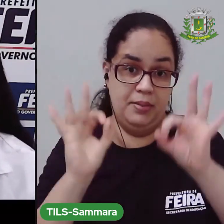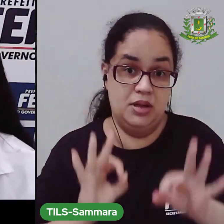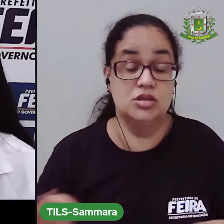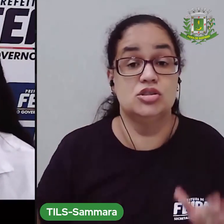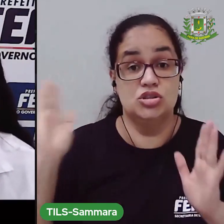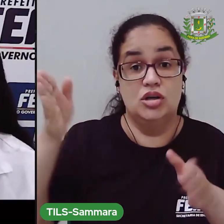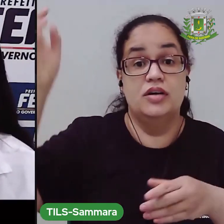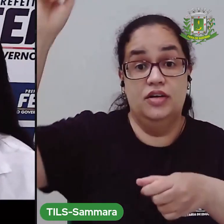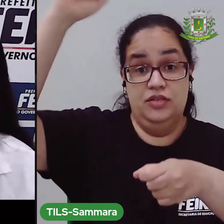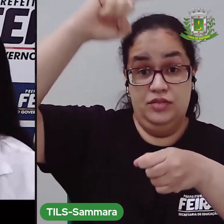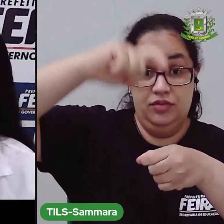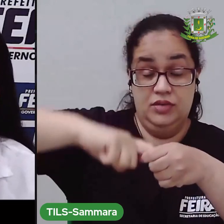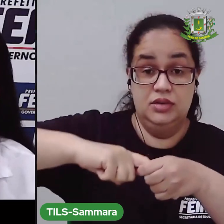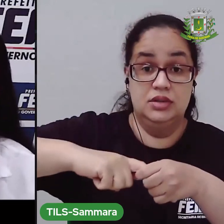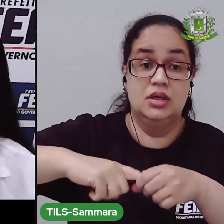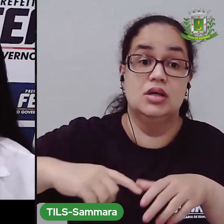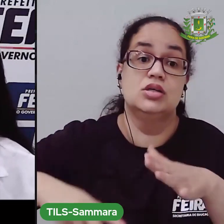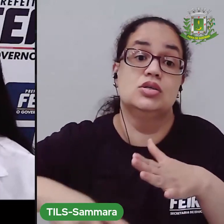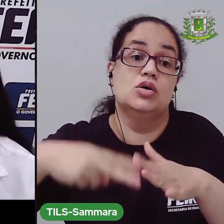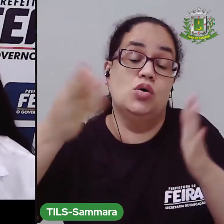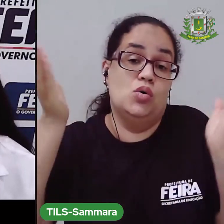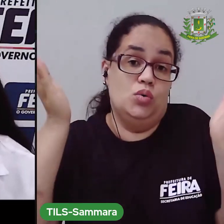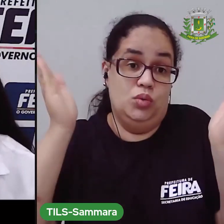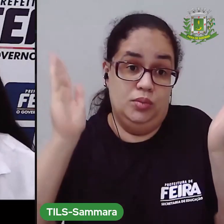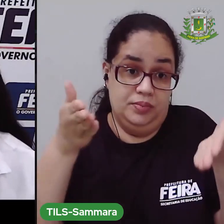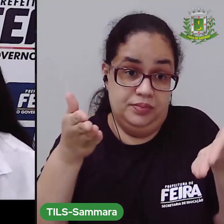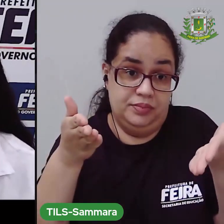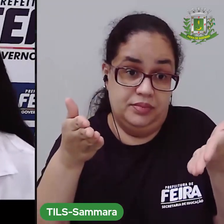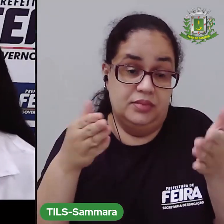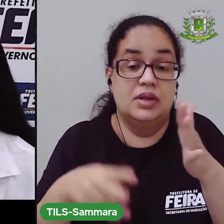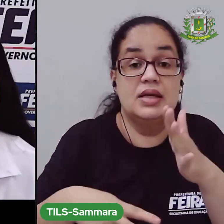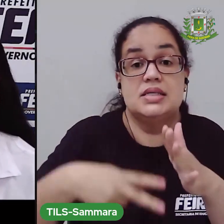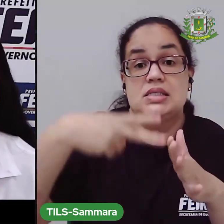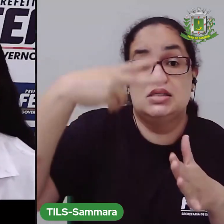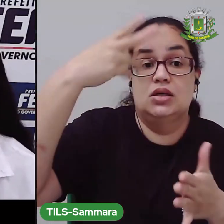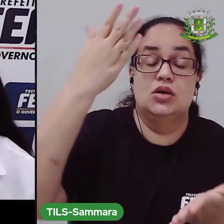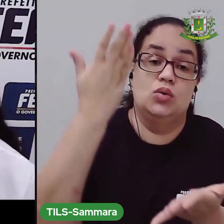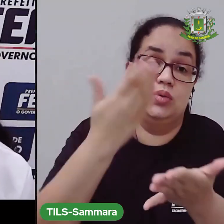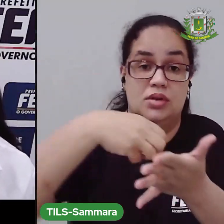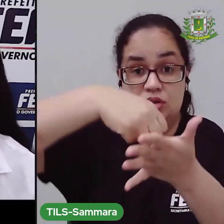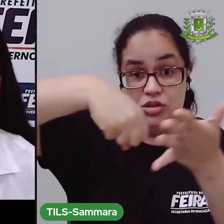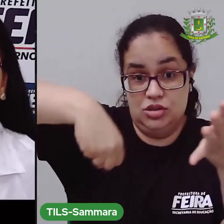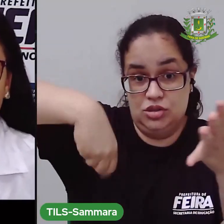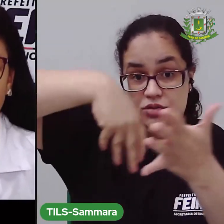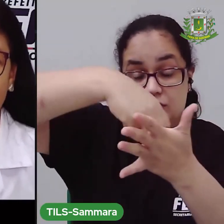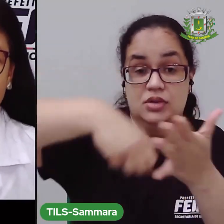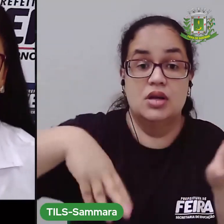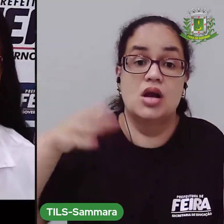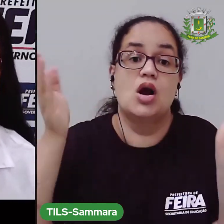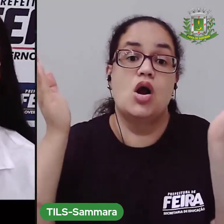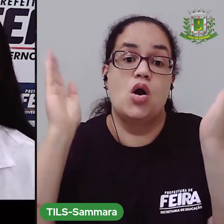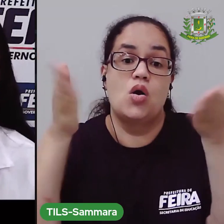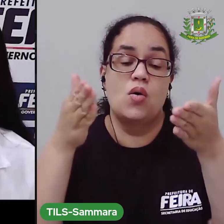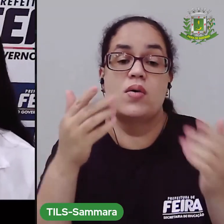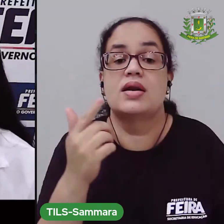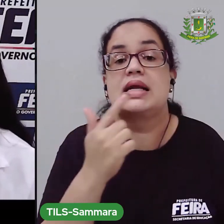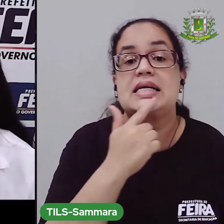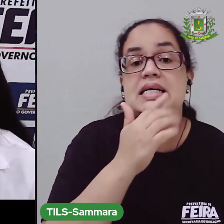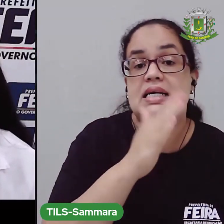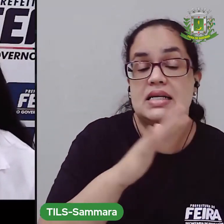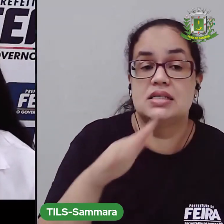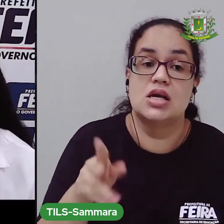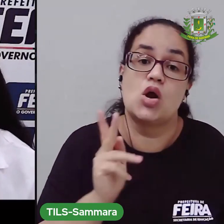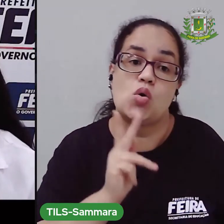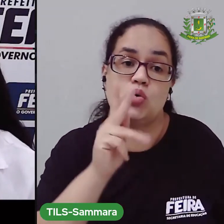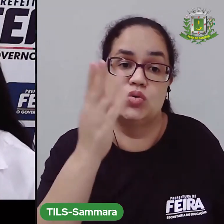para o nosso segundo momento de hoje, para a nossa segunda atividade. Agora, crianças, a gente vai continuar com a